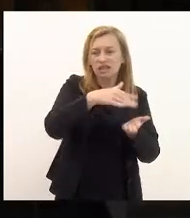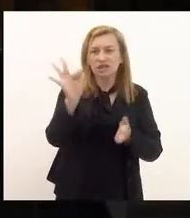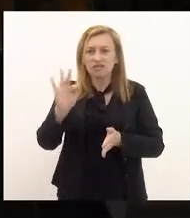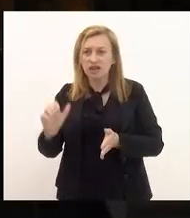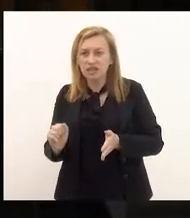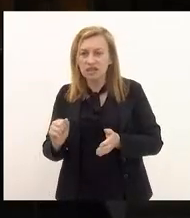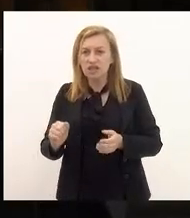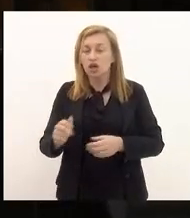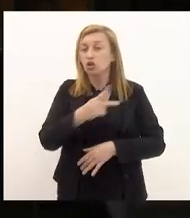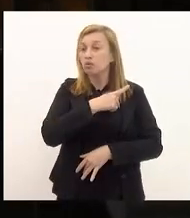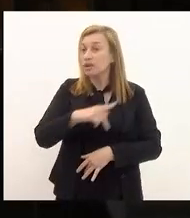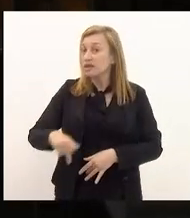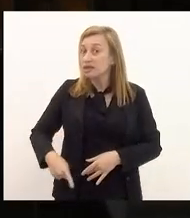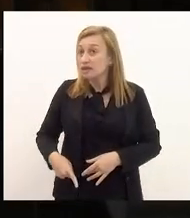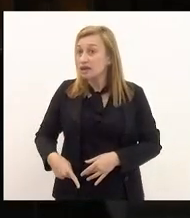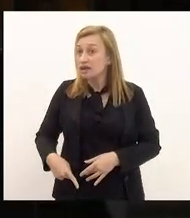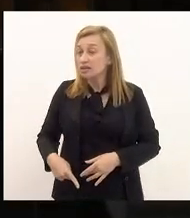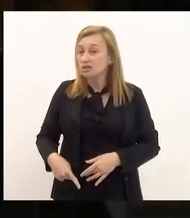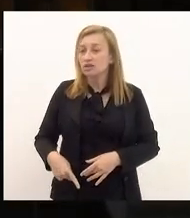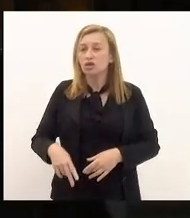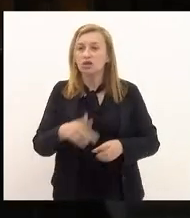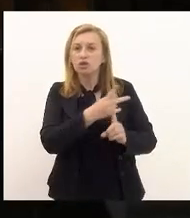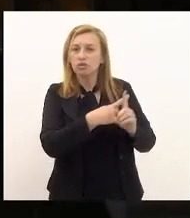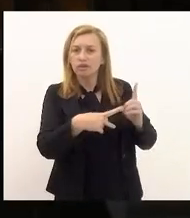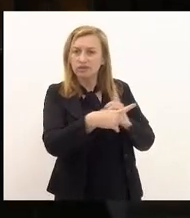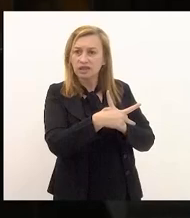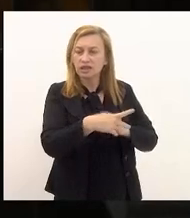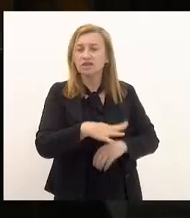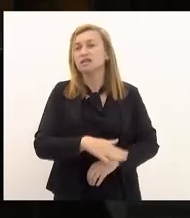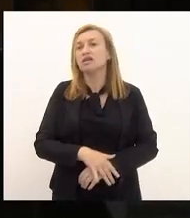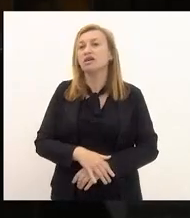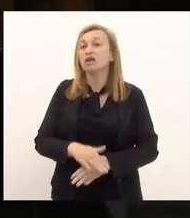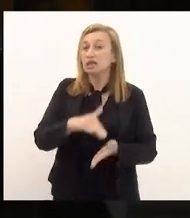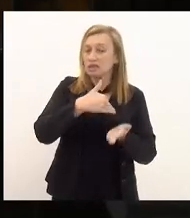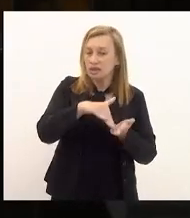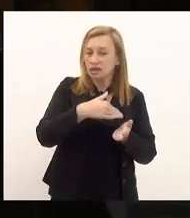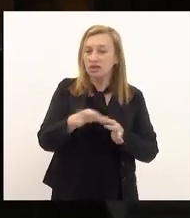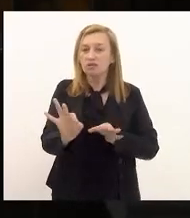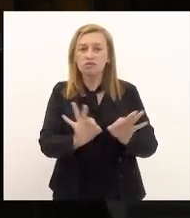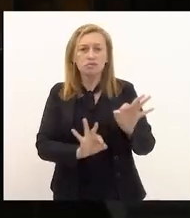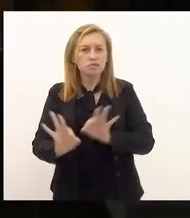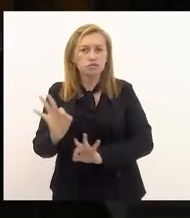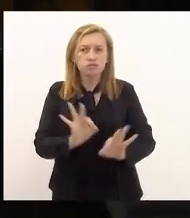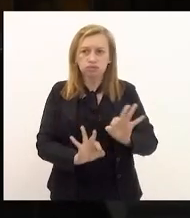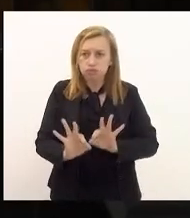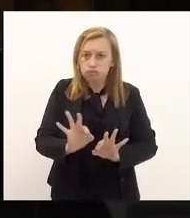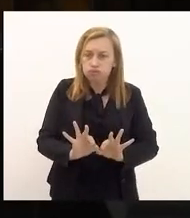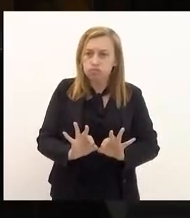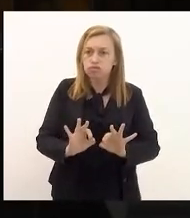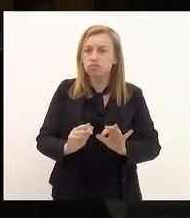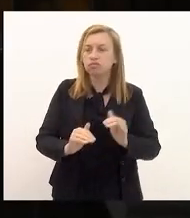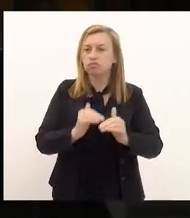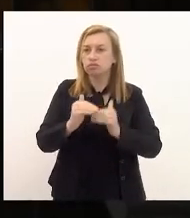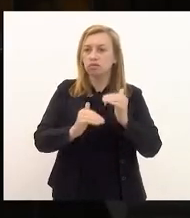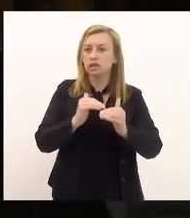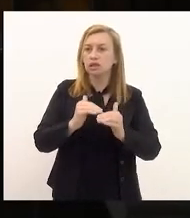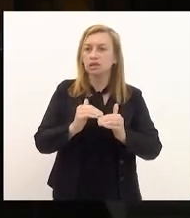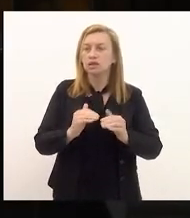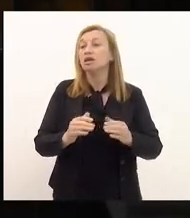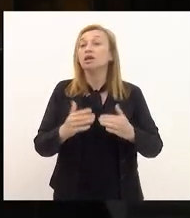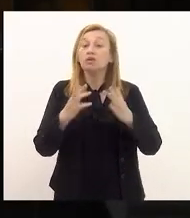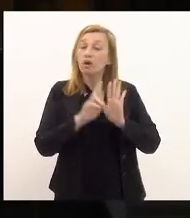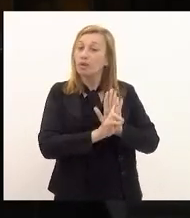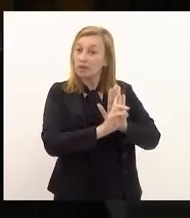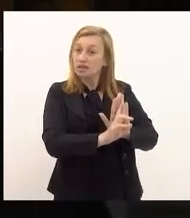presidente Rio Previdência secretário de planejamento e com a